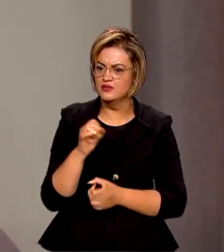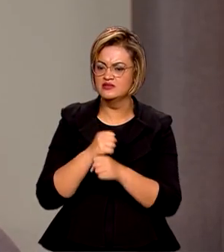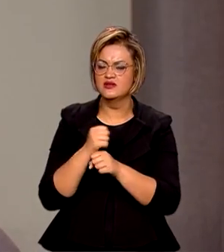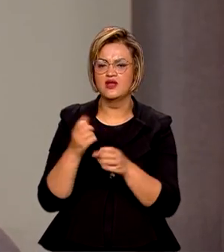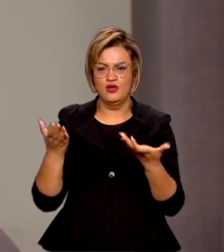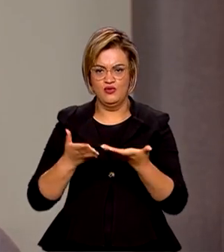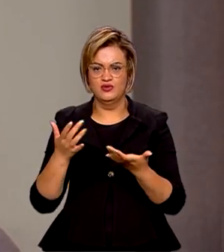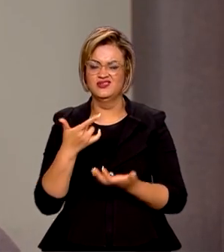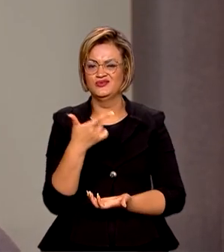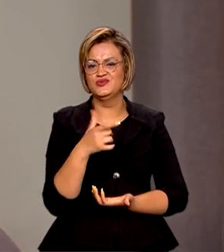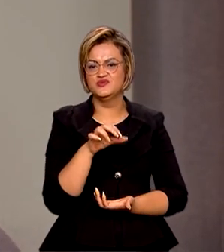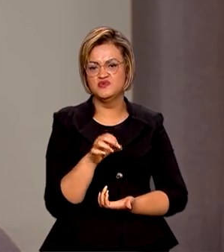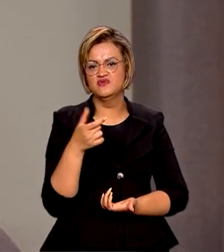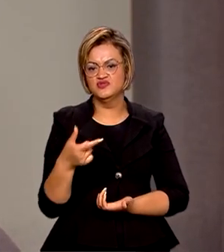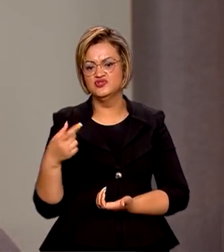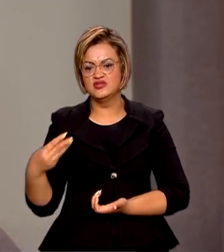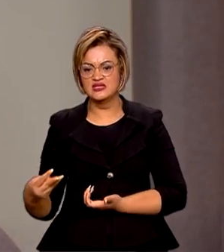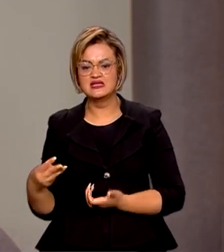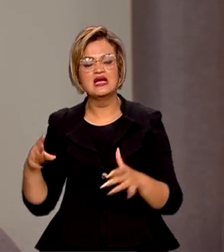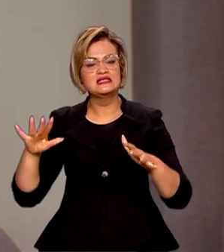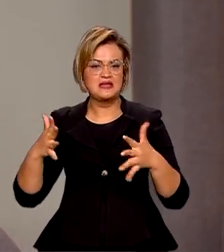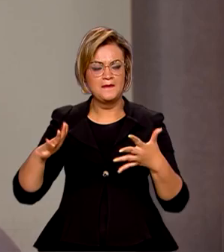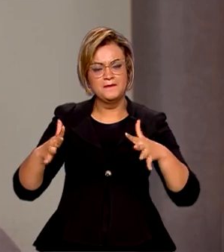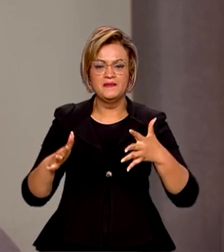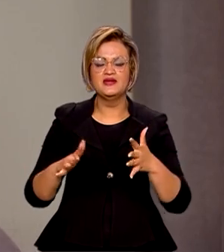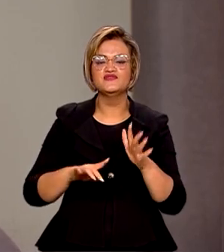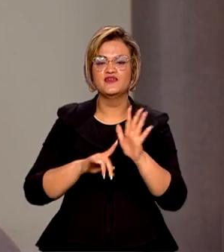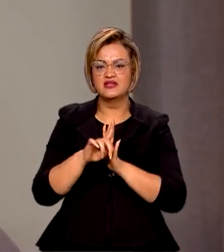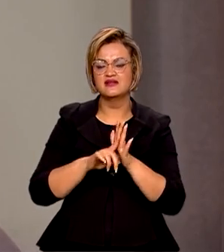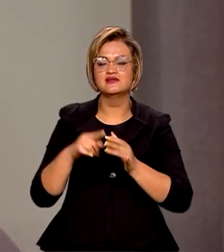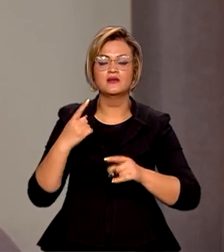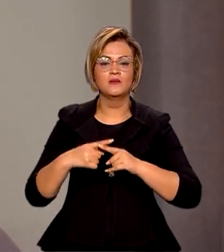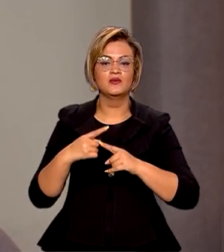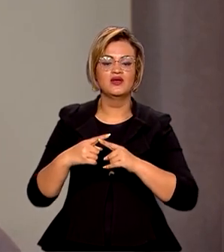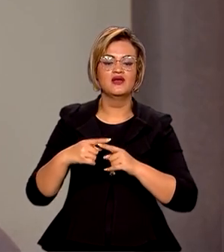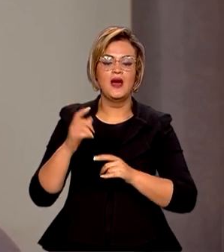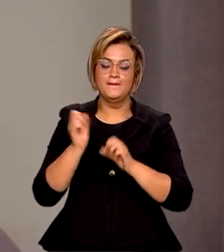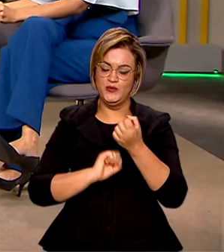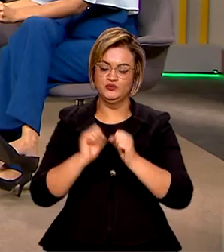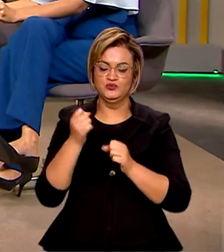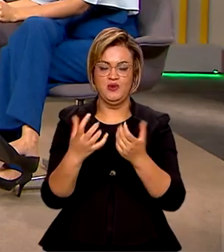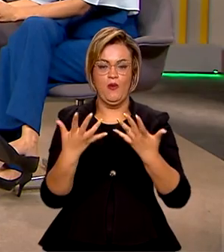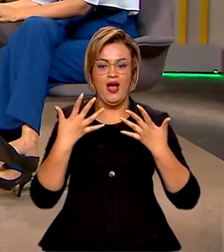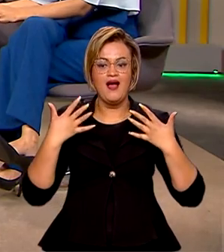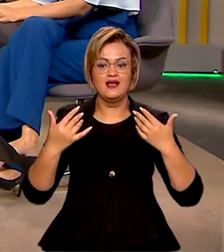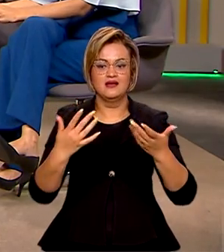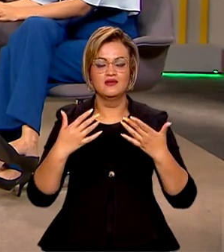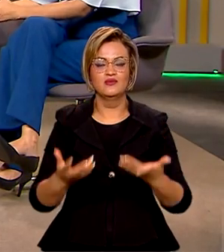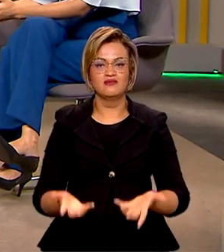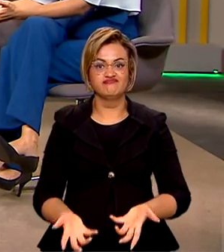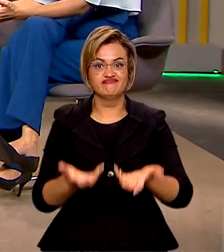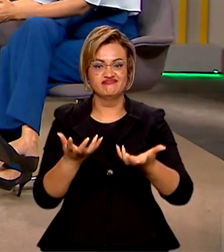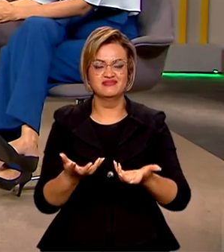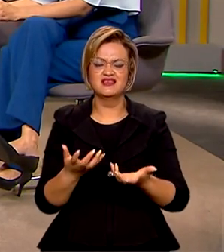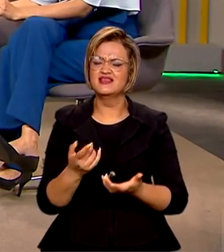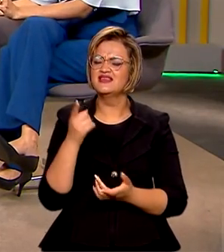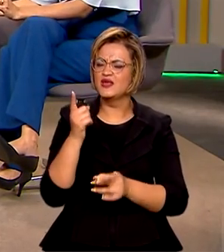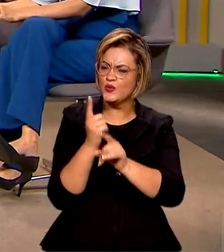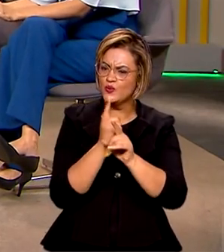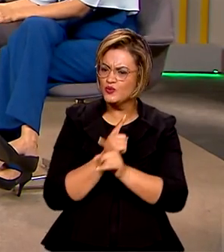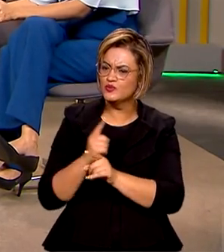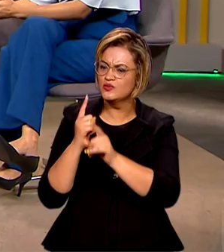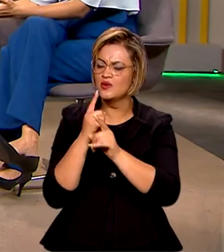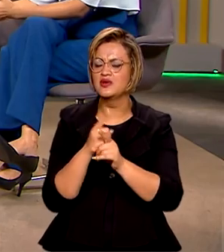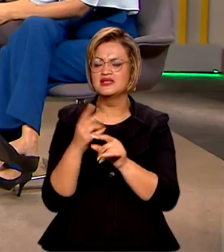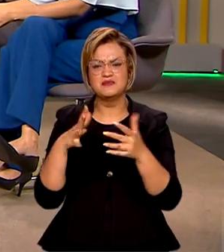ano, de 2023. Essa estimativa foi revisada por causa do aumento da produção agrícola. O cenário atual tem indicado que essa